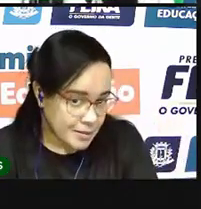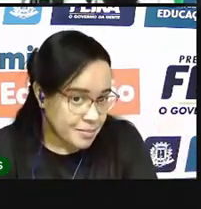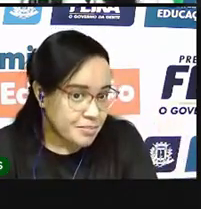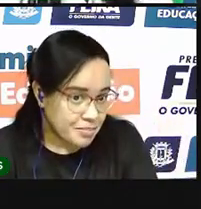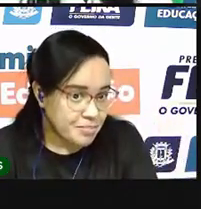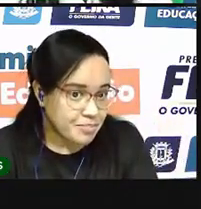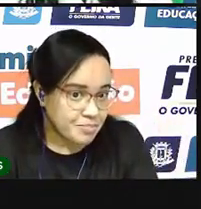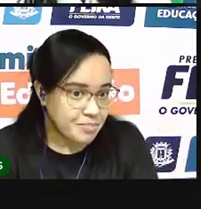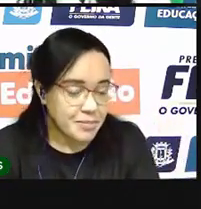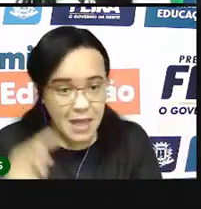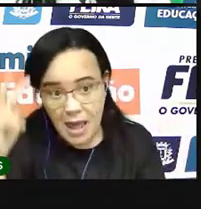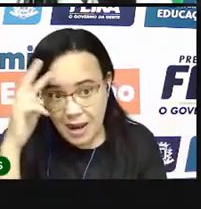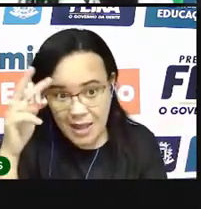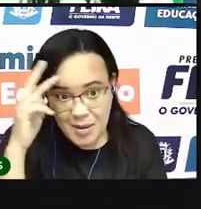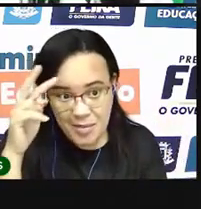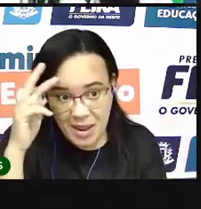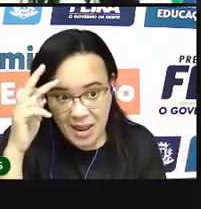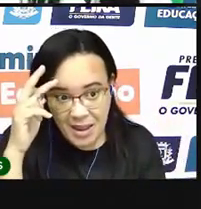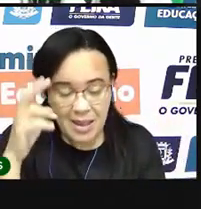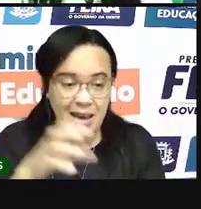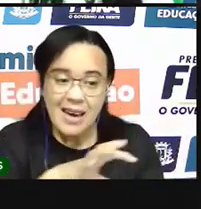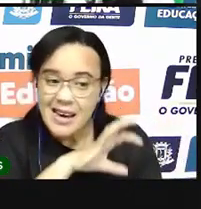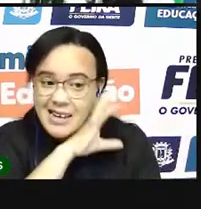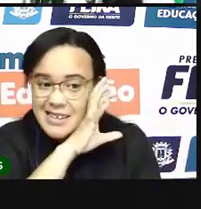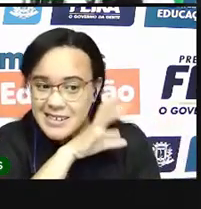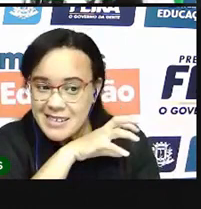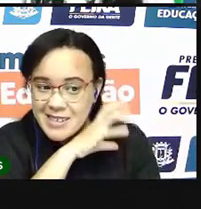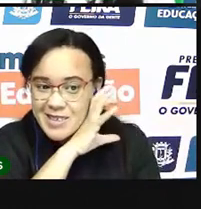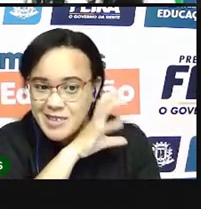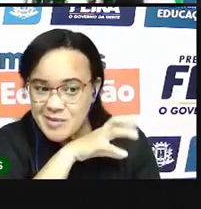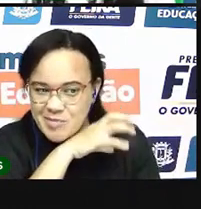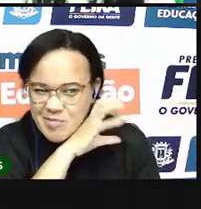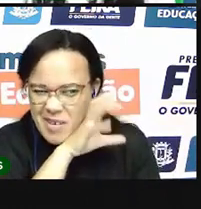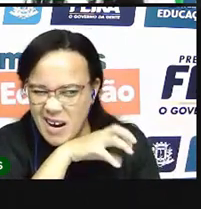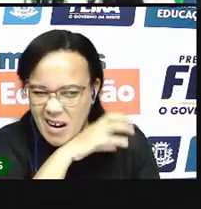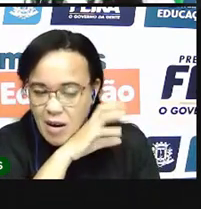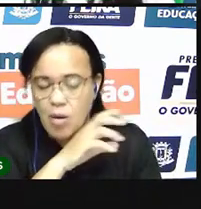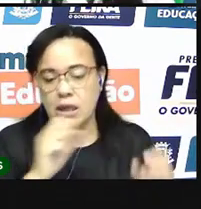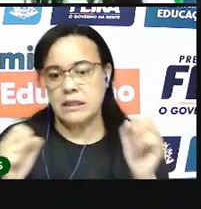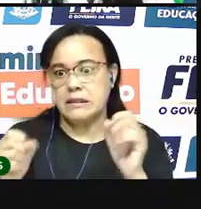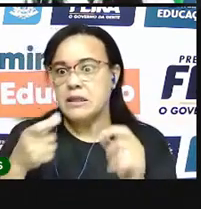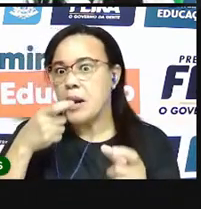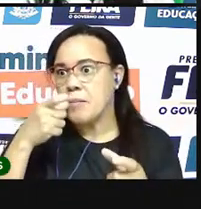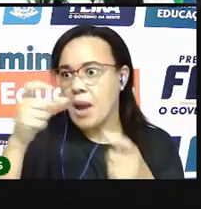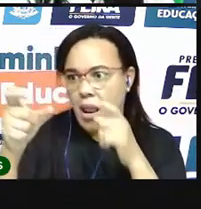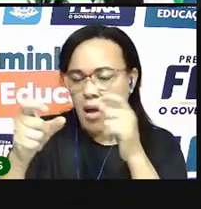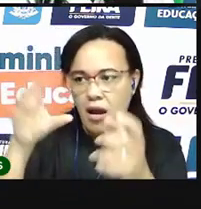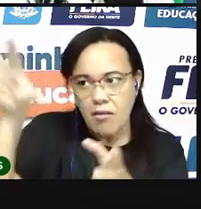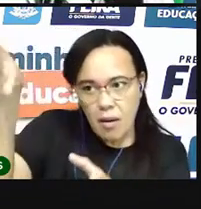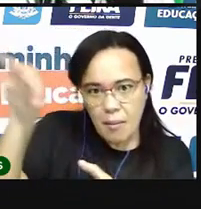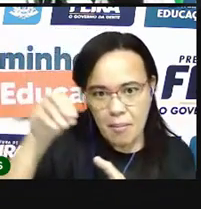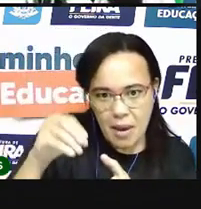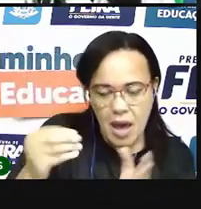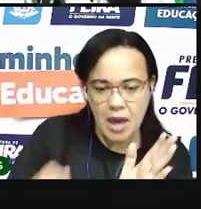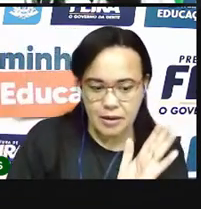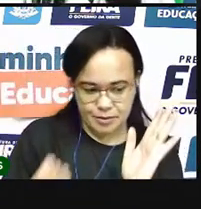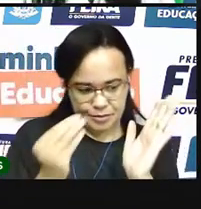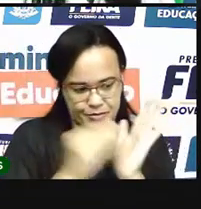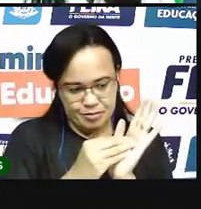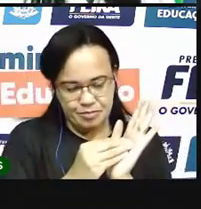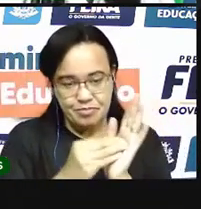Sucuri é nome de animal. Então, eu vou pegar a palavra sucuri e vou escrever aqui na segunda coluna.